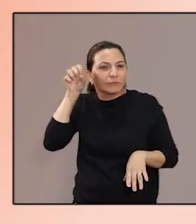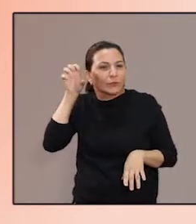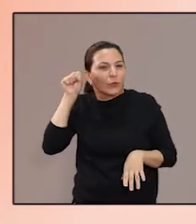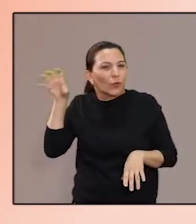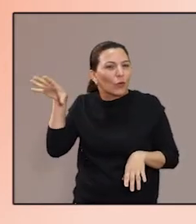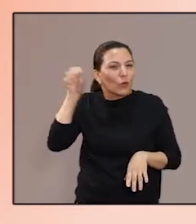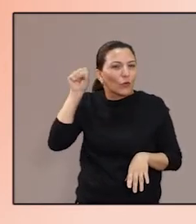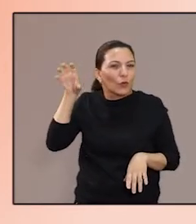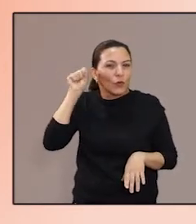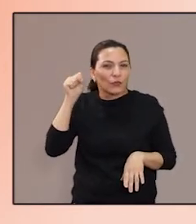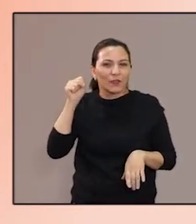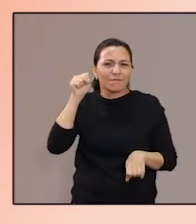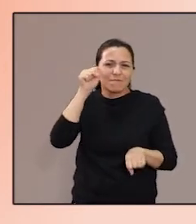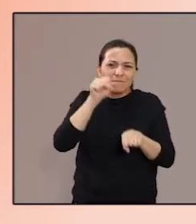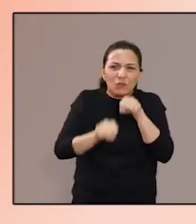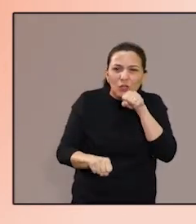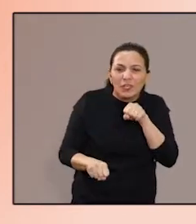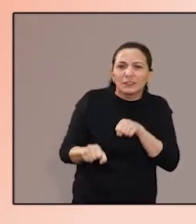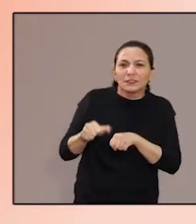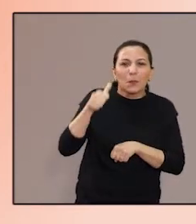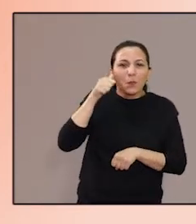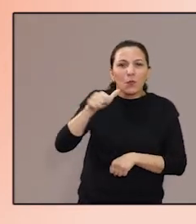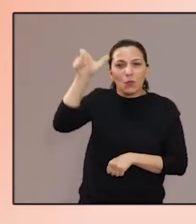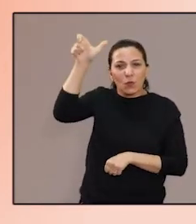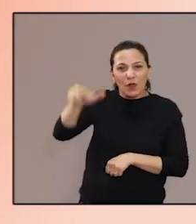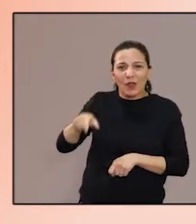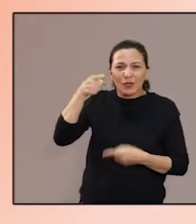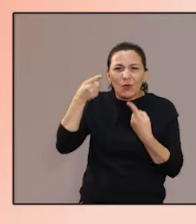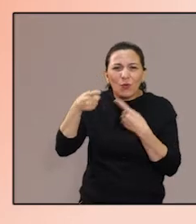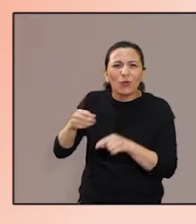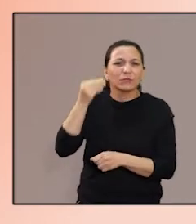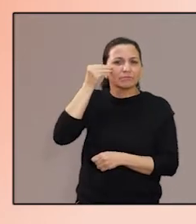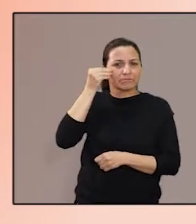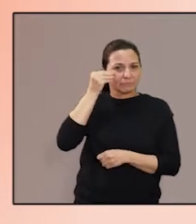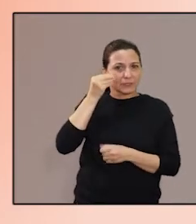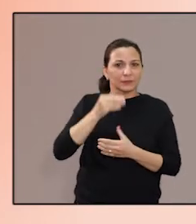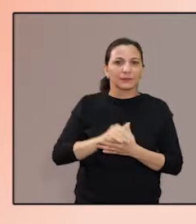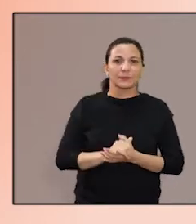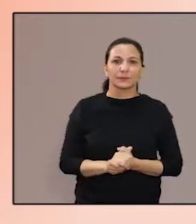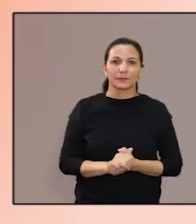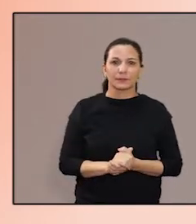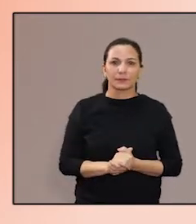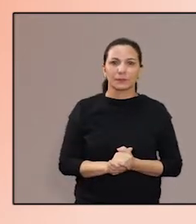vivencia um processo artístico de investigação sobre a violência contra a mulher.